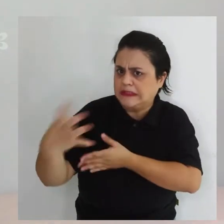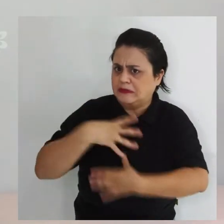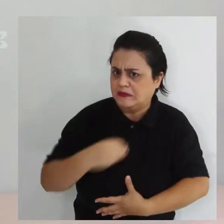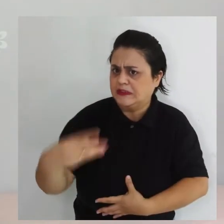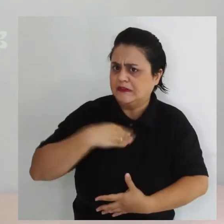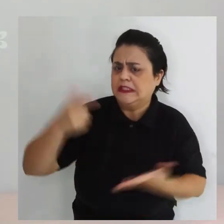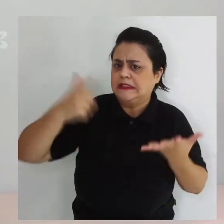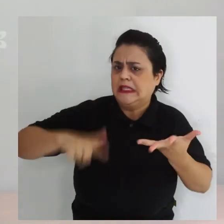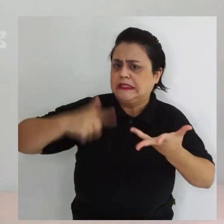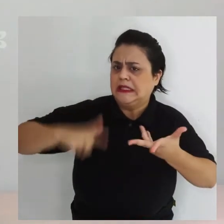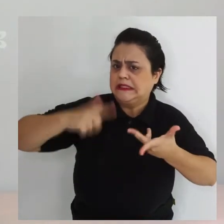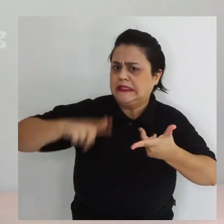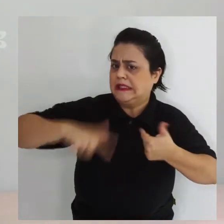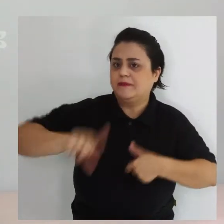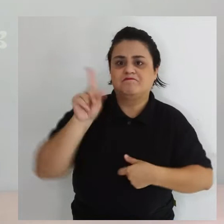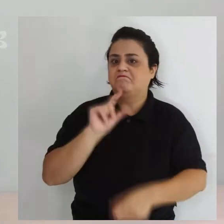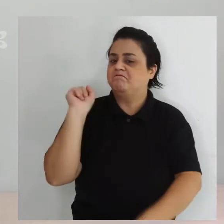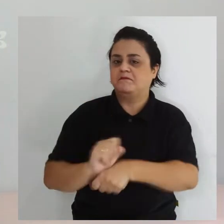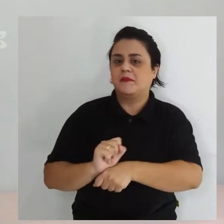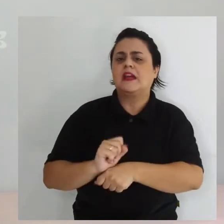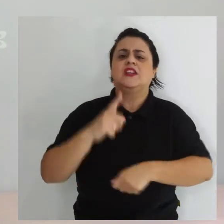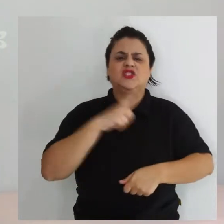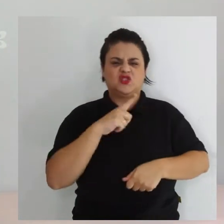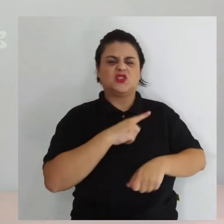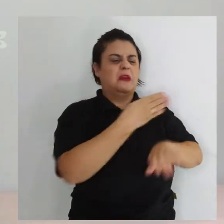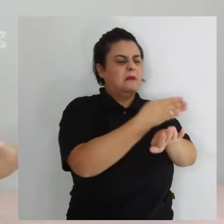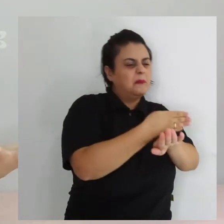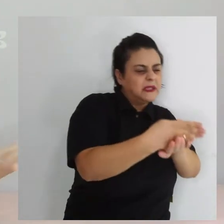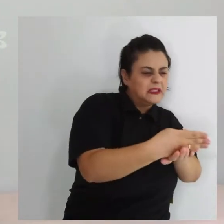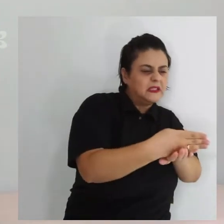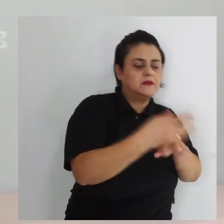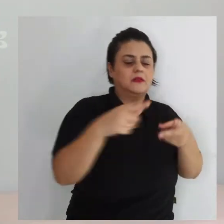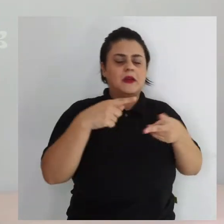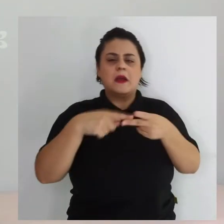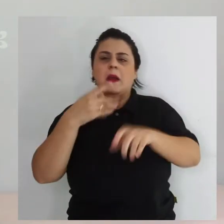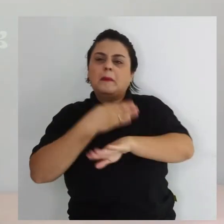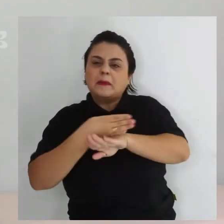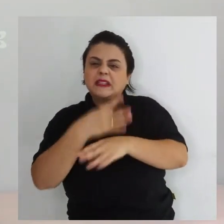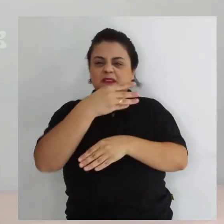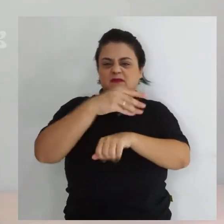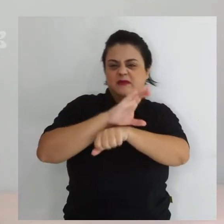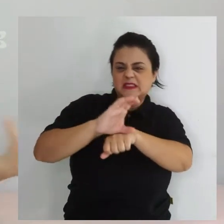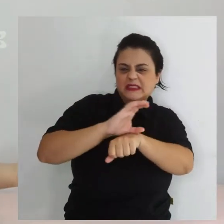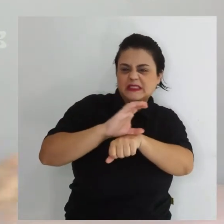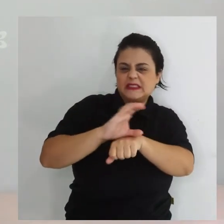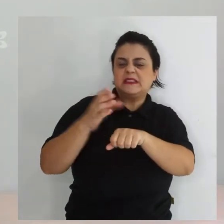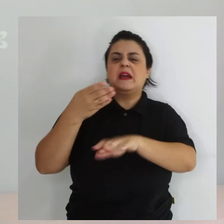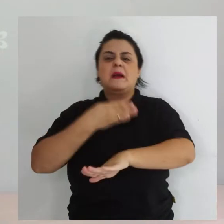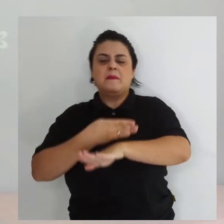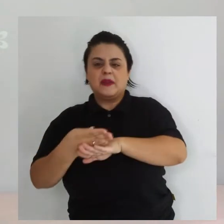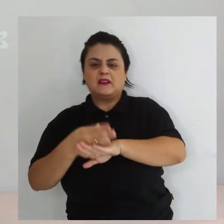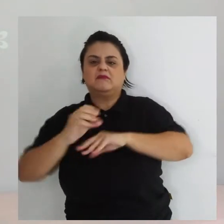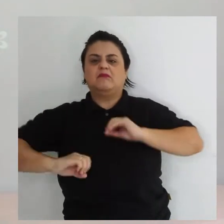mais. Tinha coelho para todo tipo de gosto. Branco bem branco, branco meio cinza, branco malhado de